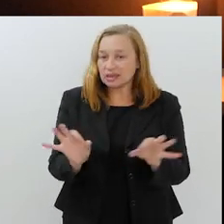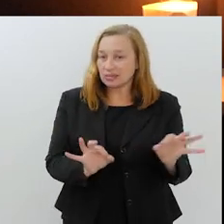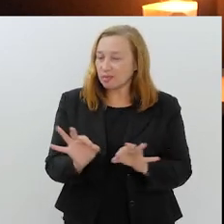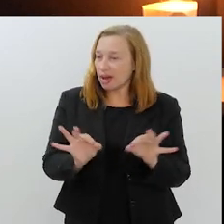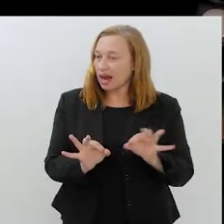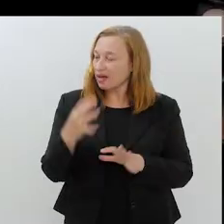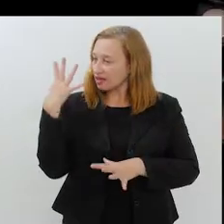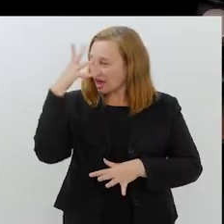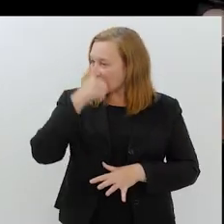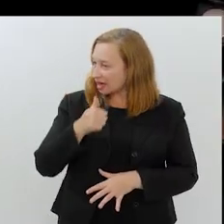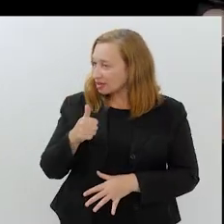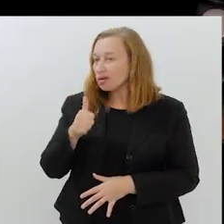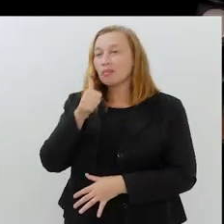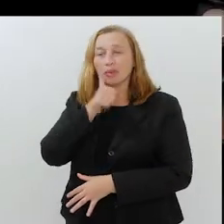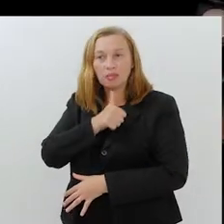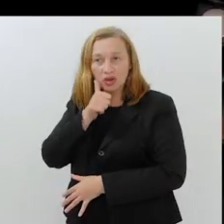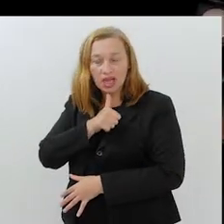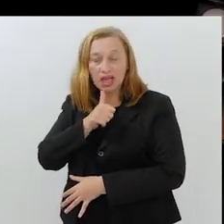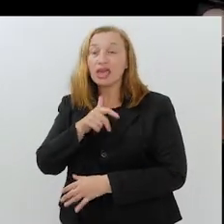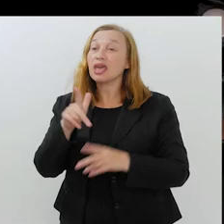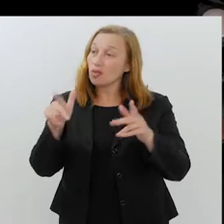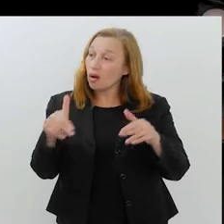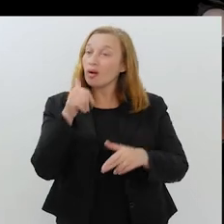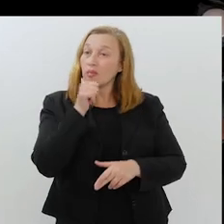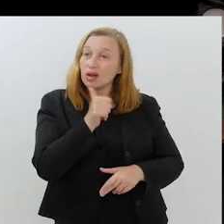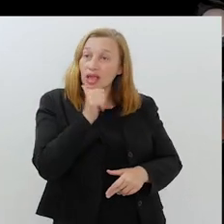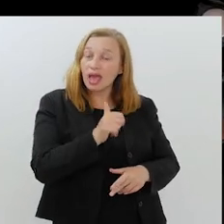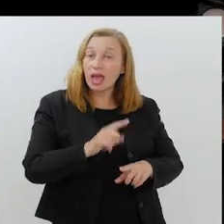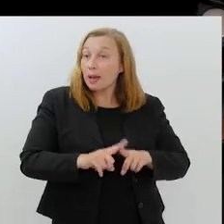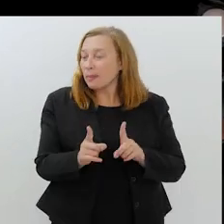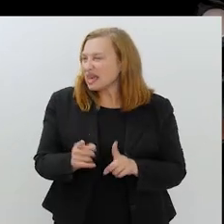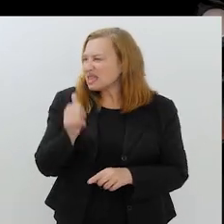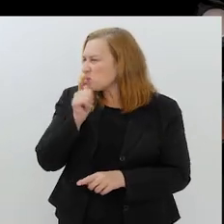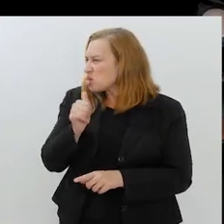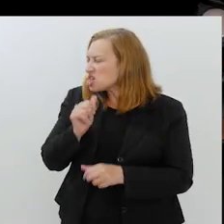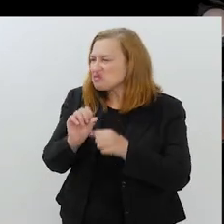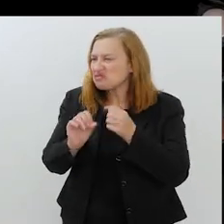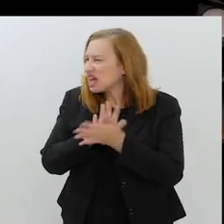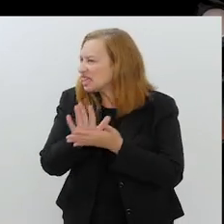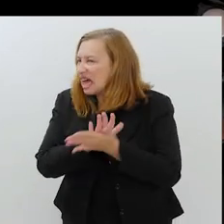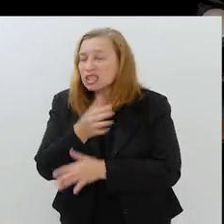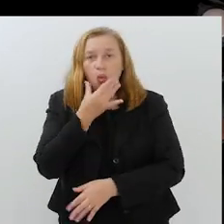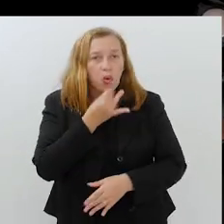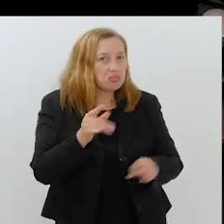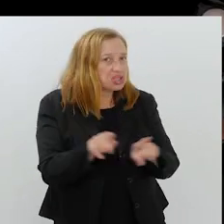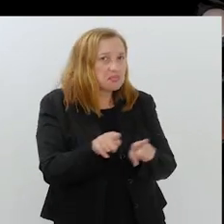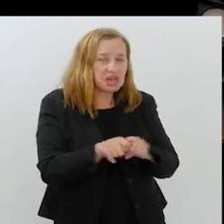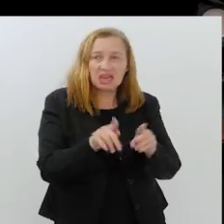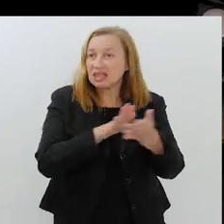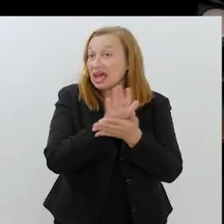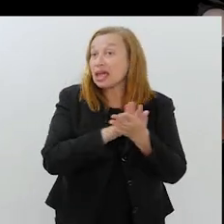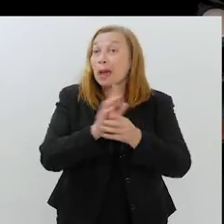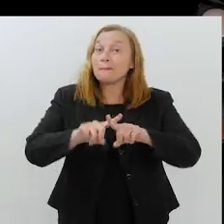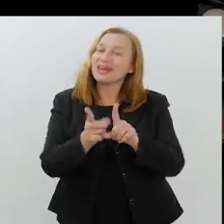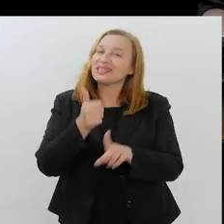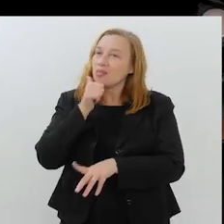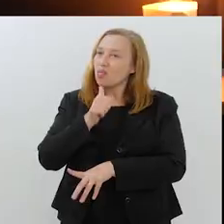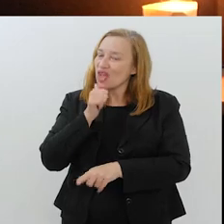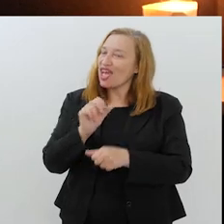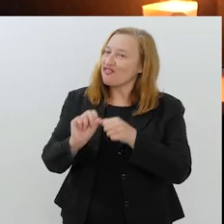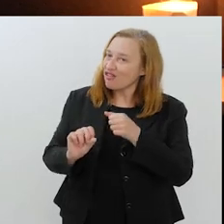O marido também... Não é uma função só da mulher. Com certeza. Função da mulher e do homem. Mas se a mulher não pratica, o homem não vai praticar.